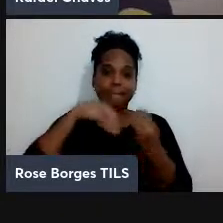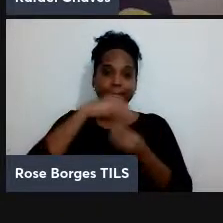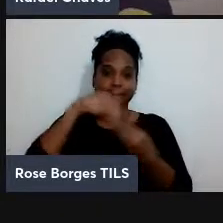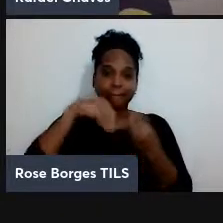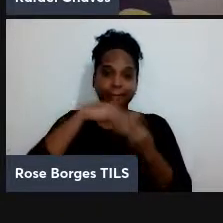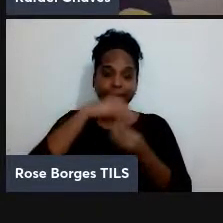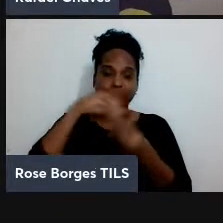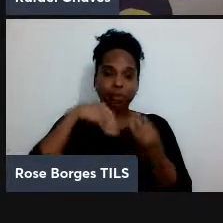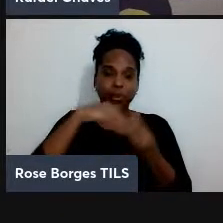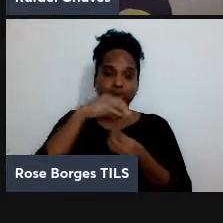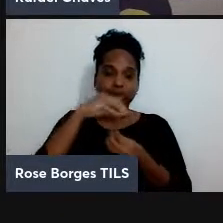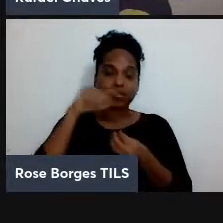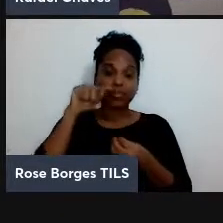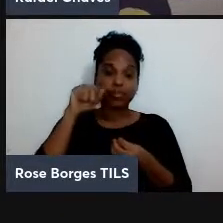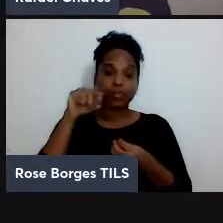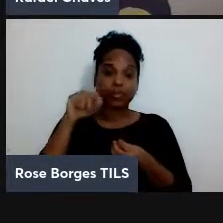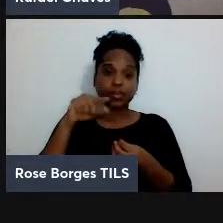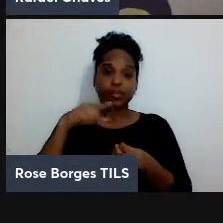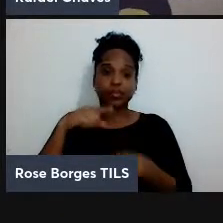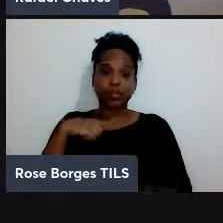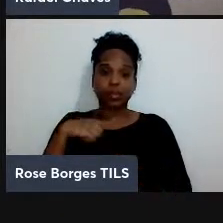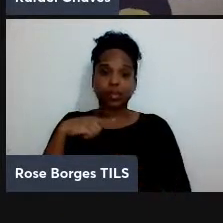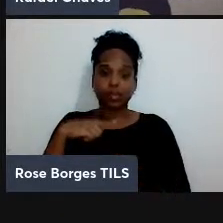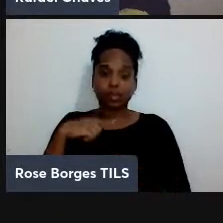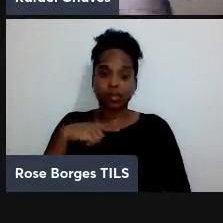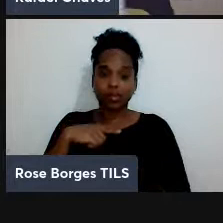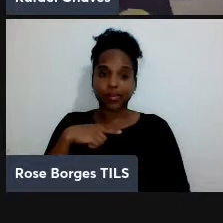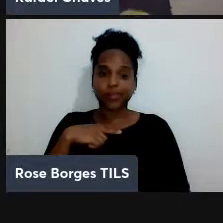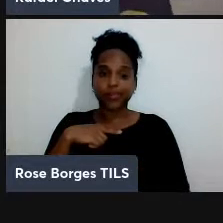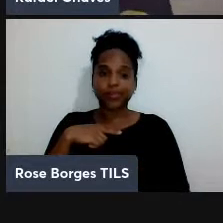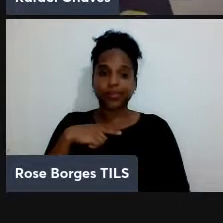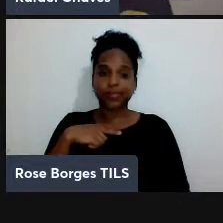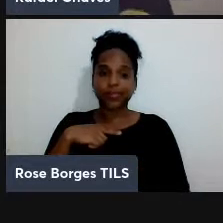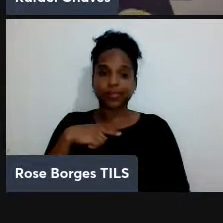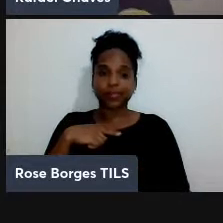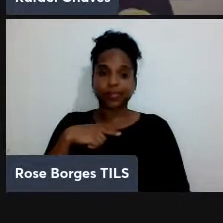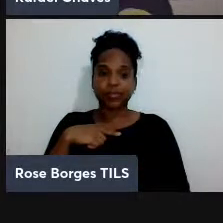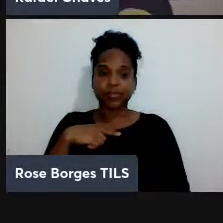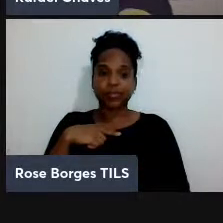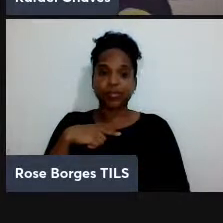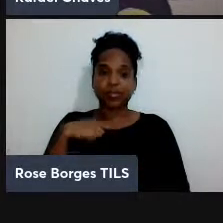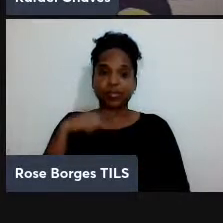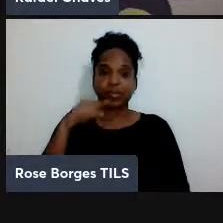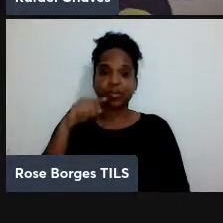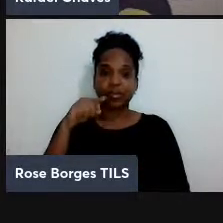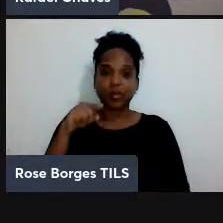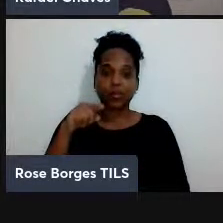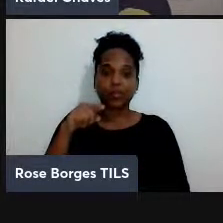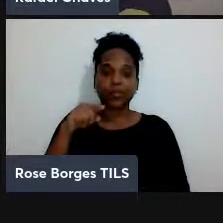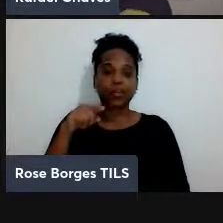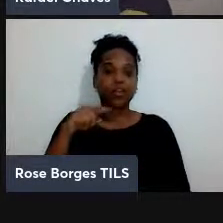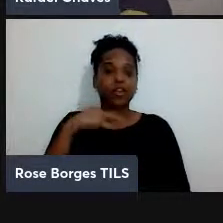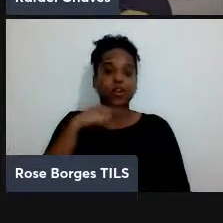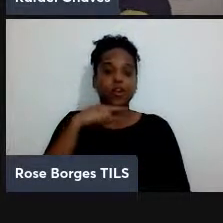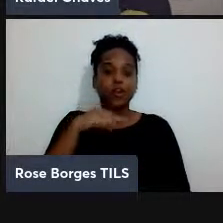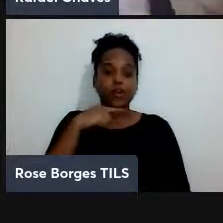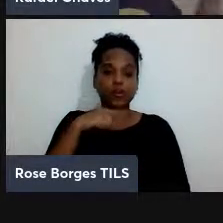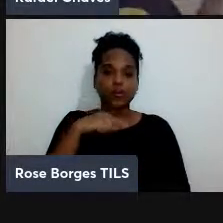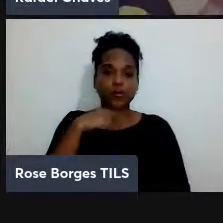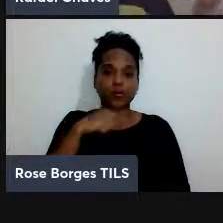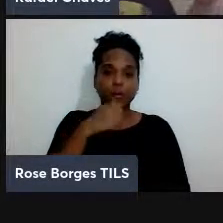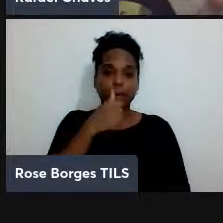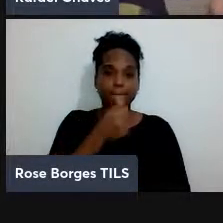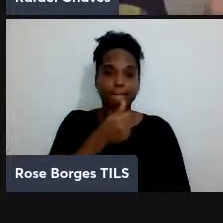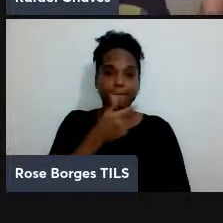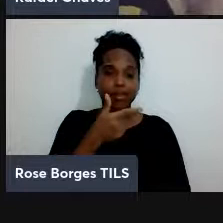fonte de estados emaranhados eles conseguiram violar a desigualdade de Bell em distâncias superiores a 1.200 quilômetros isso aqui